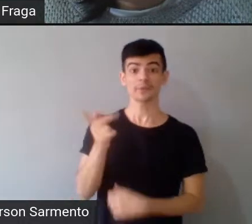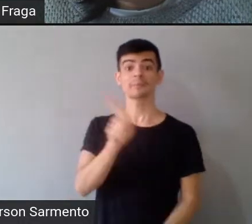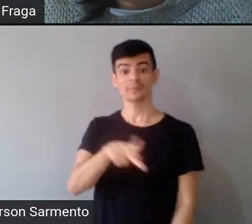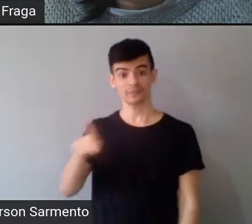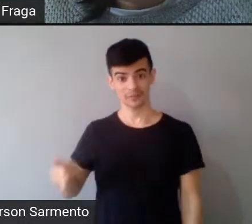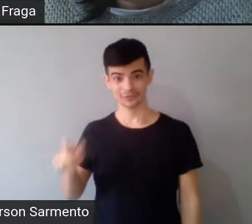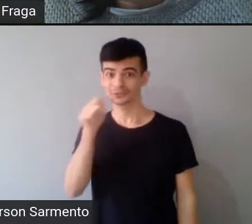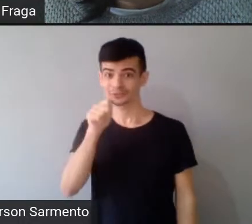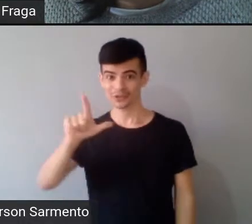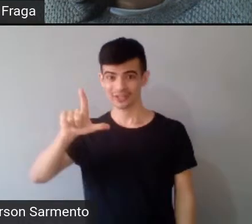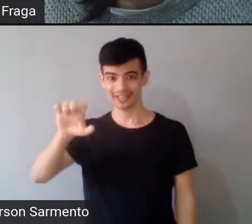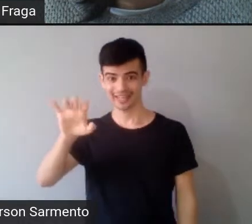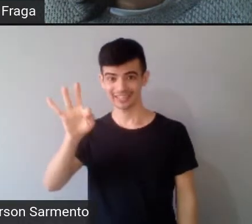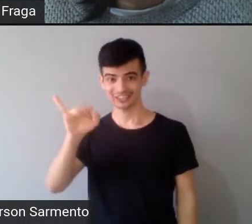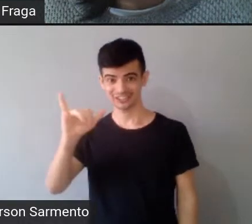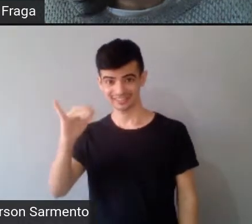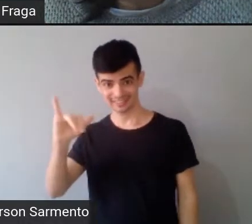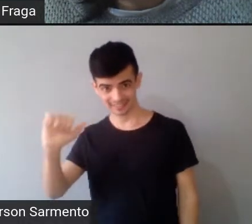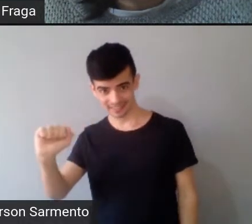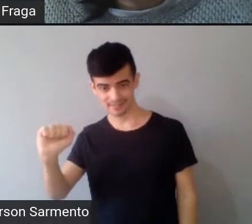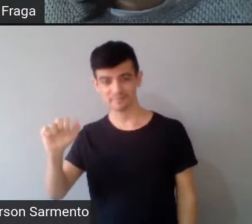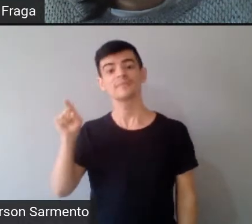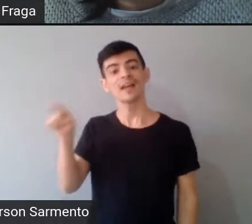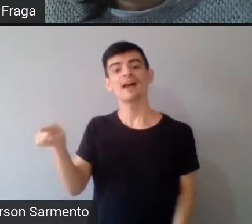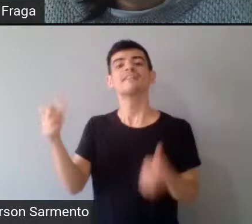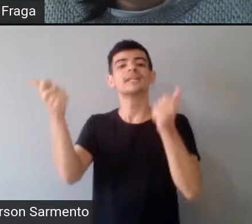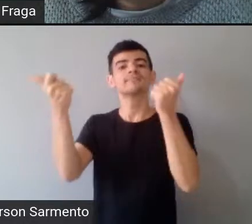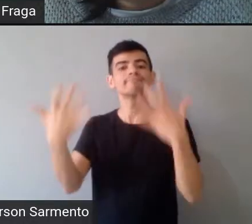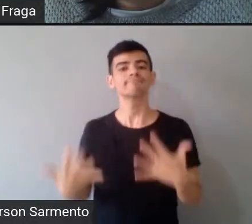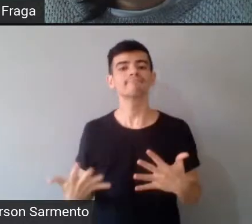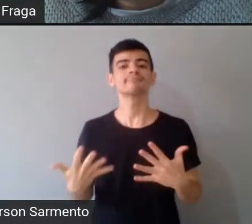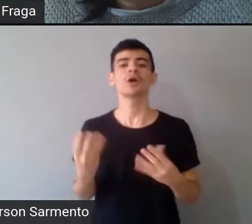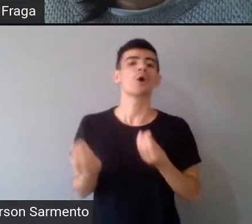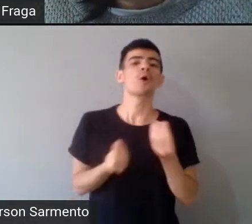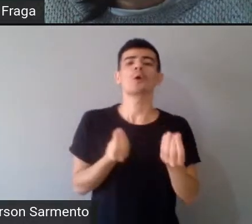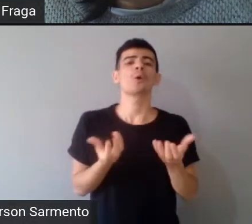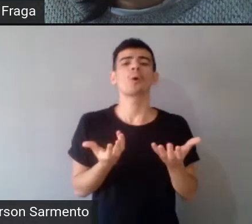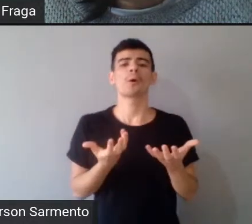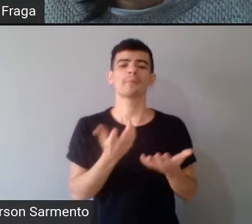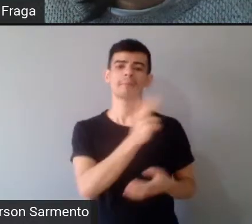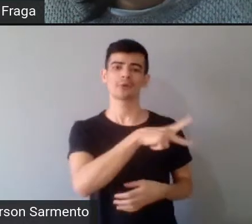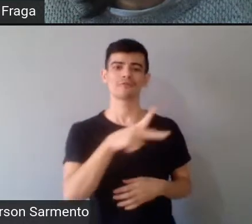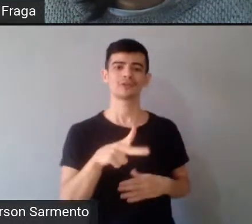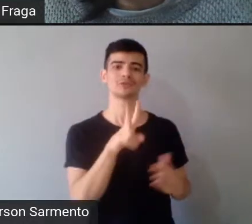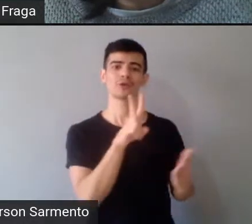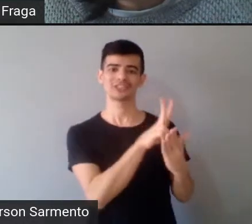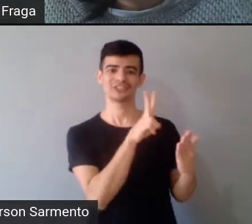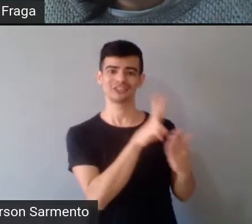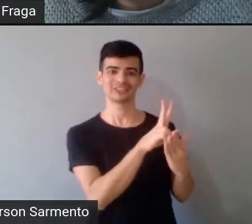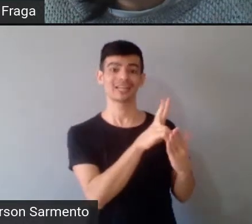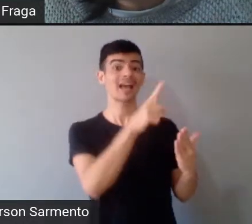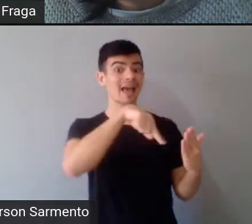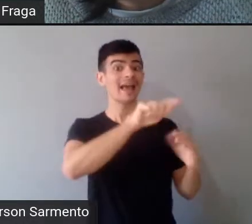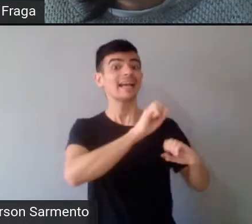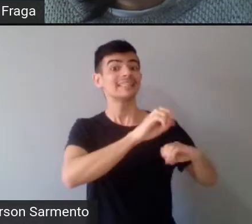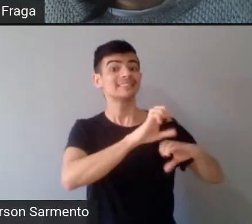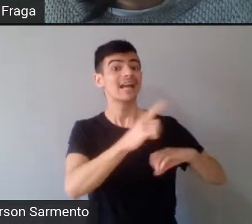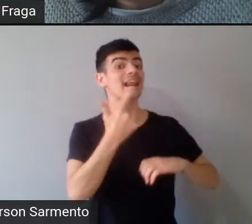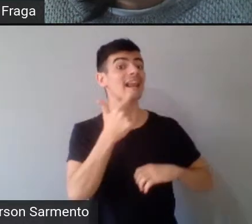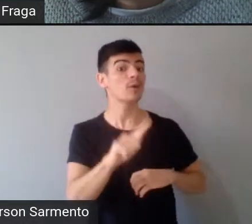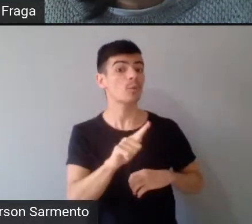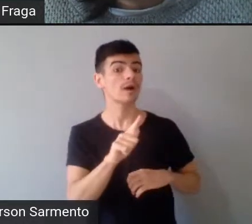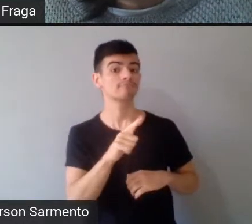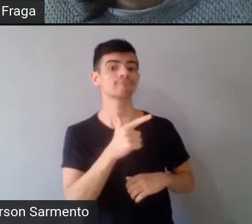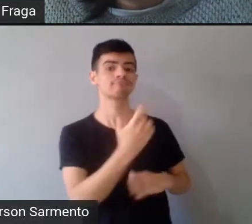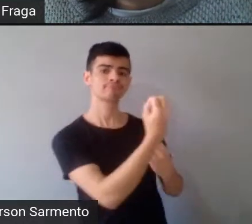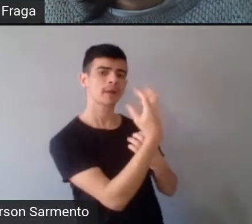discutir o que que aprendeu do desenvolvimento em conjunto com professores indígenas de língua. Espero ter sido fiel ao que